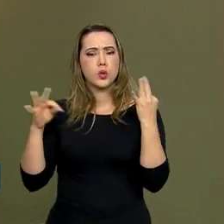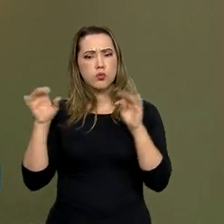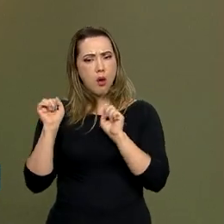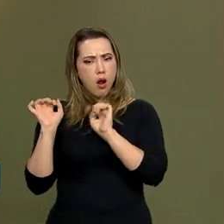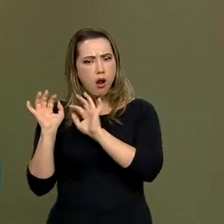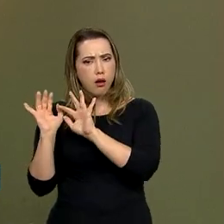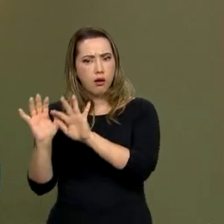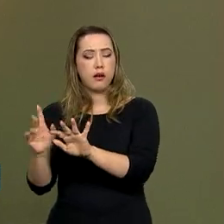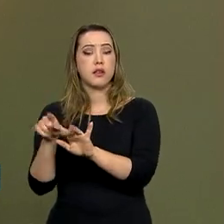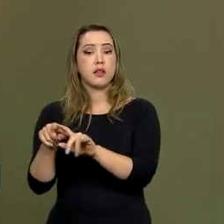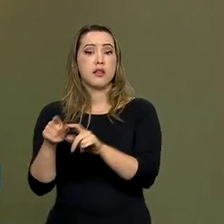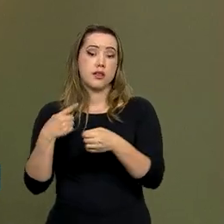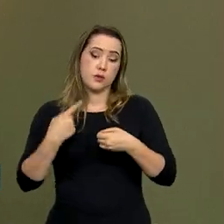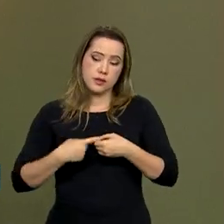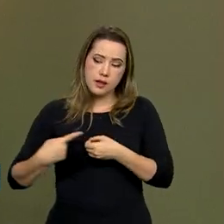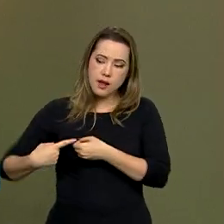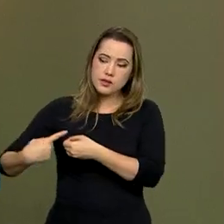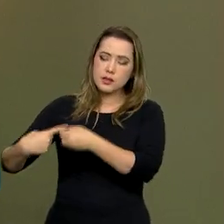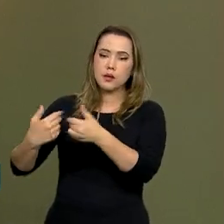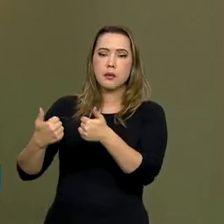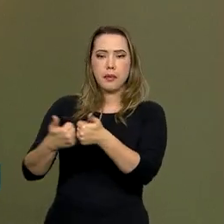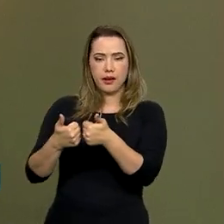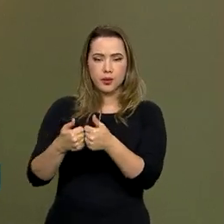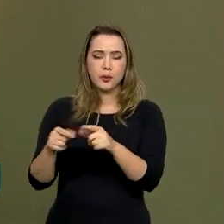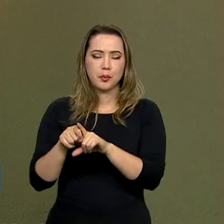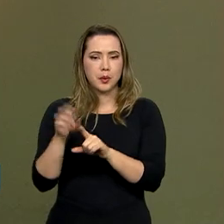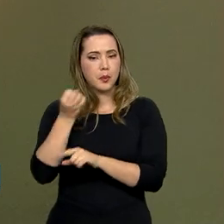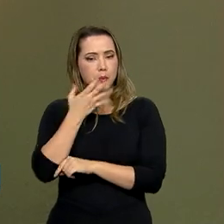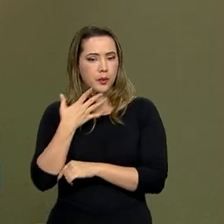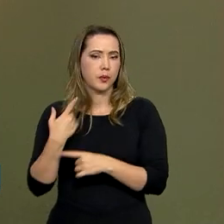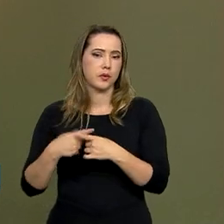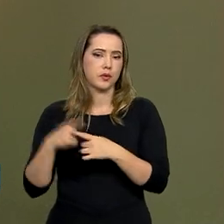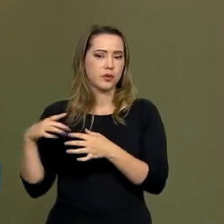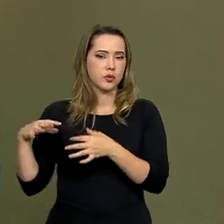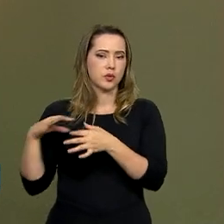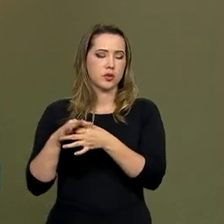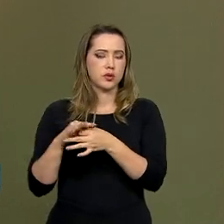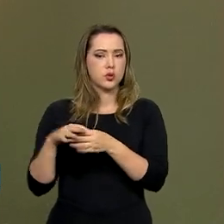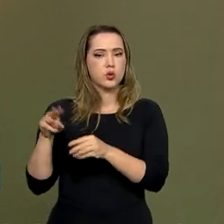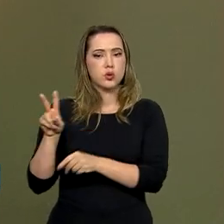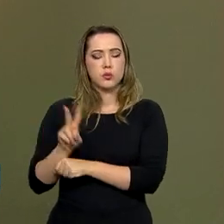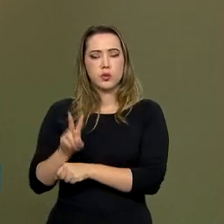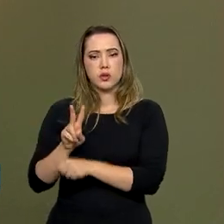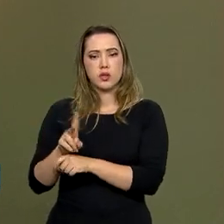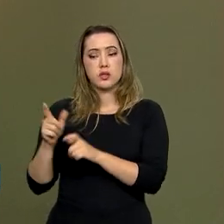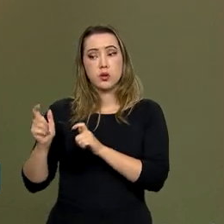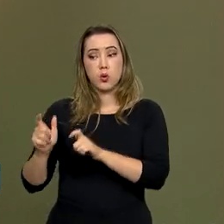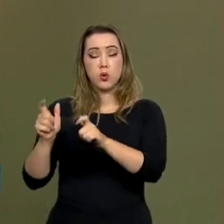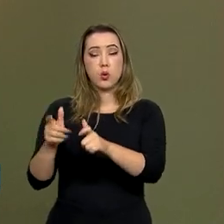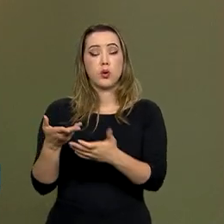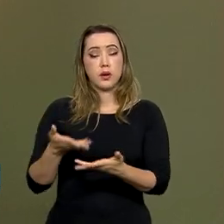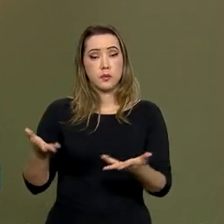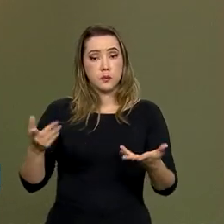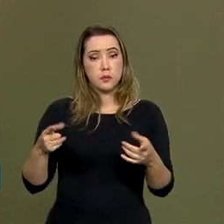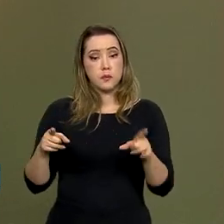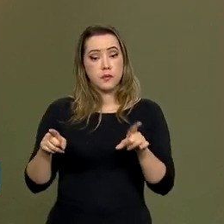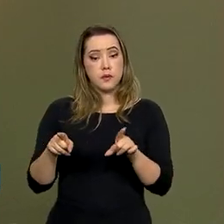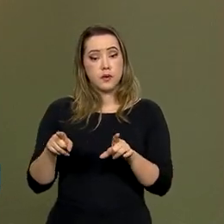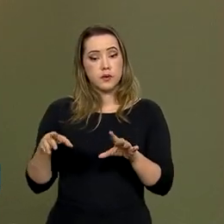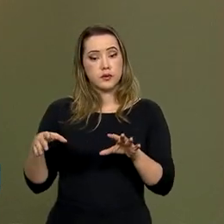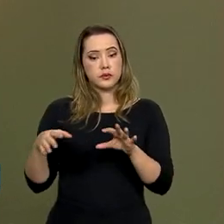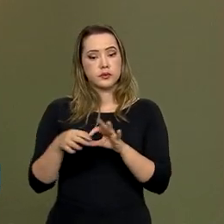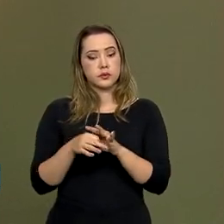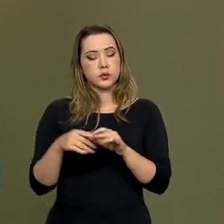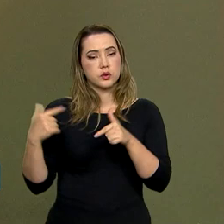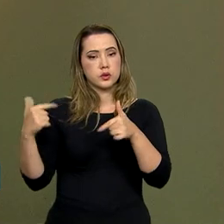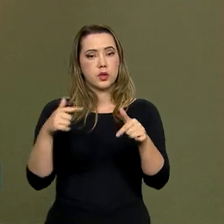beneficiando desse turismo. Então, isso é uma forma de a gente conciliar a conservação dos recursos naturais com